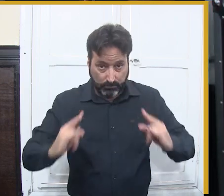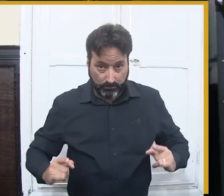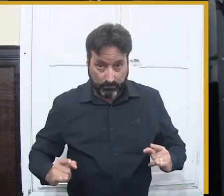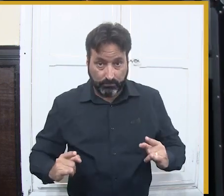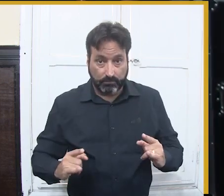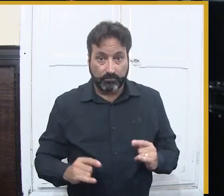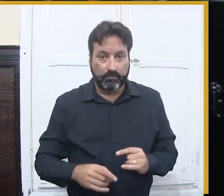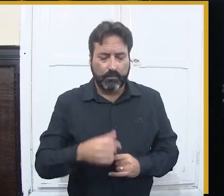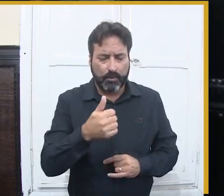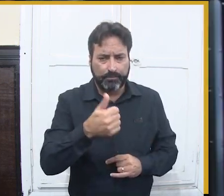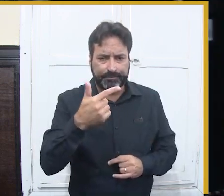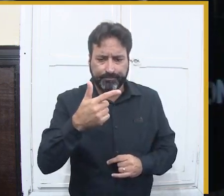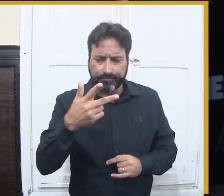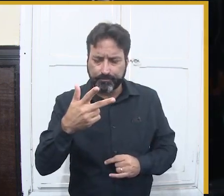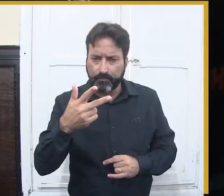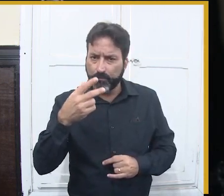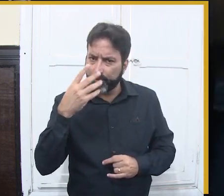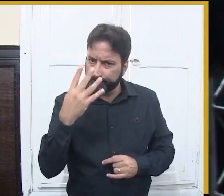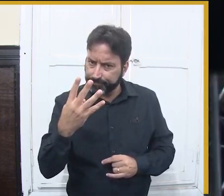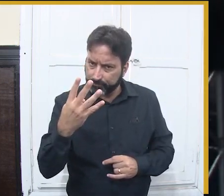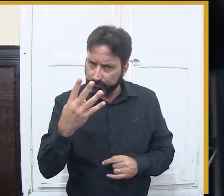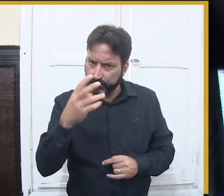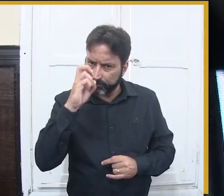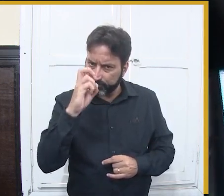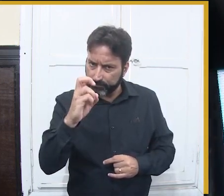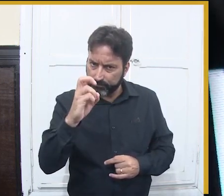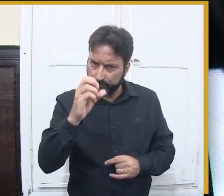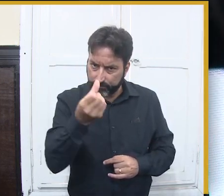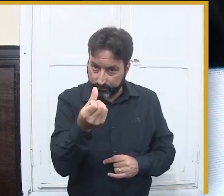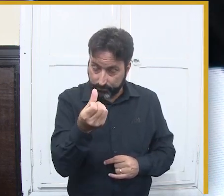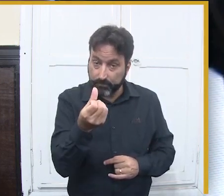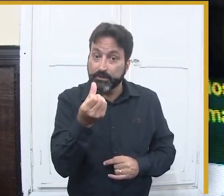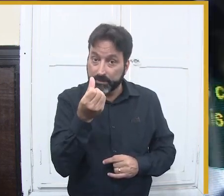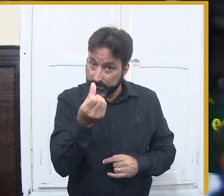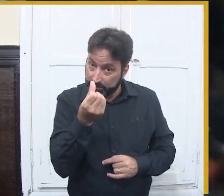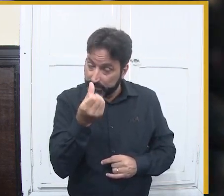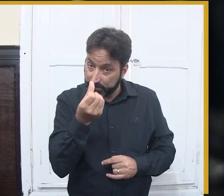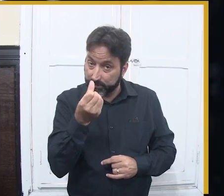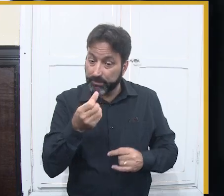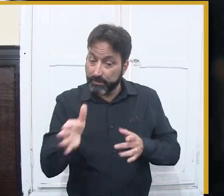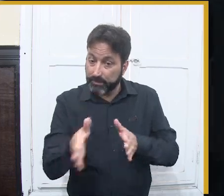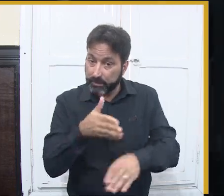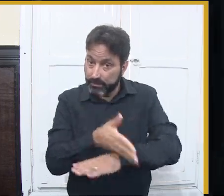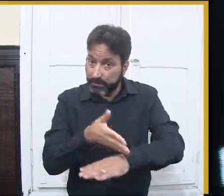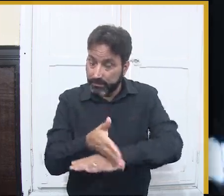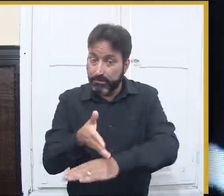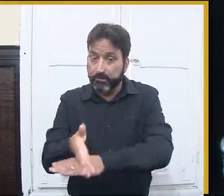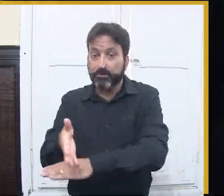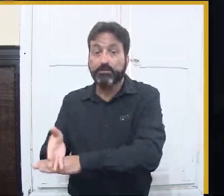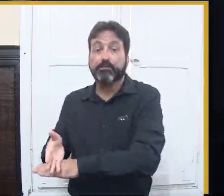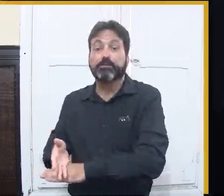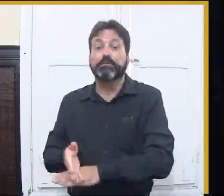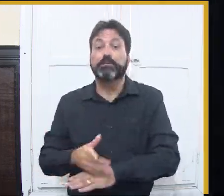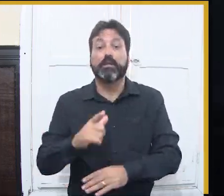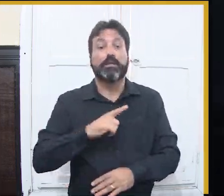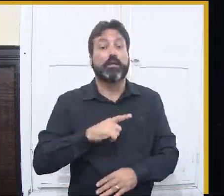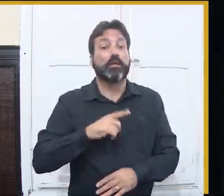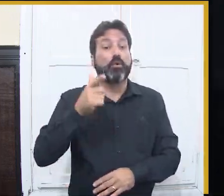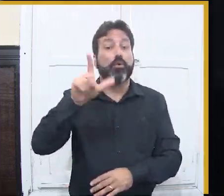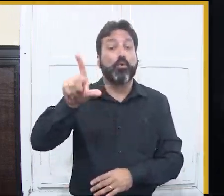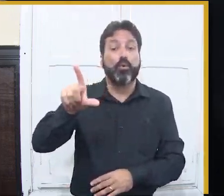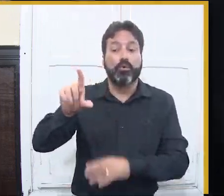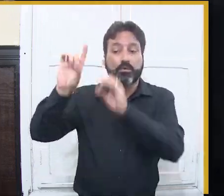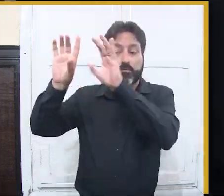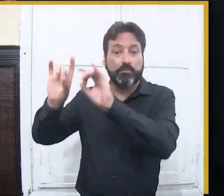do lado de fora. Então, esse ano nós temos uma outra inovação além dos acessos normais para quem vai